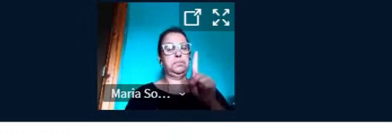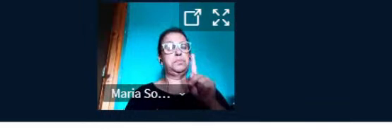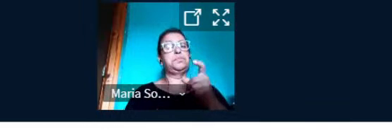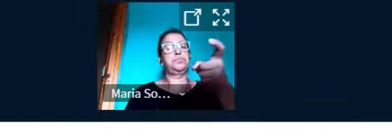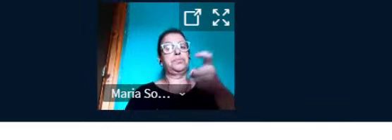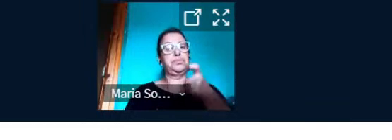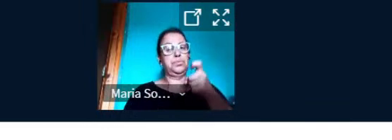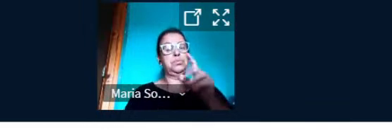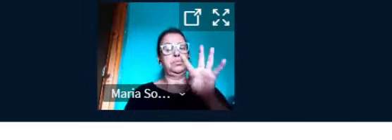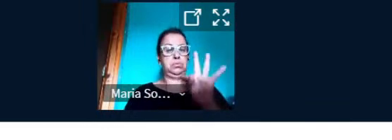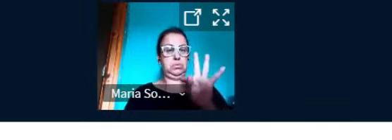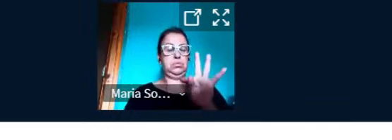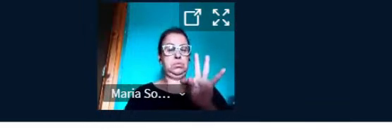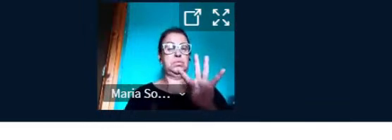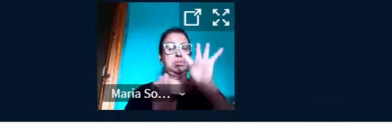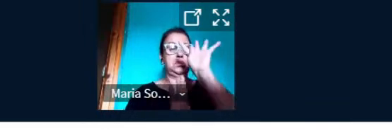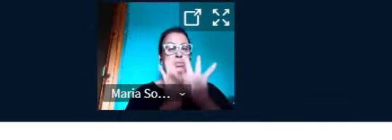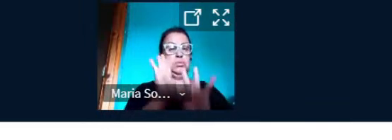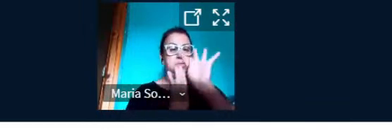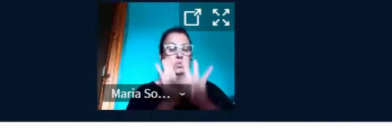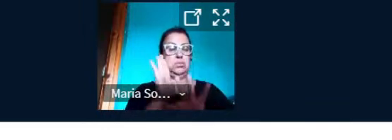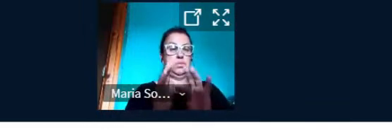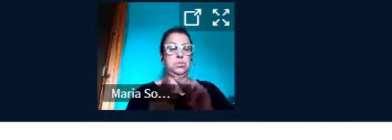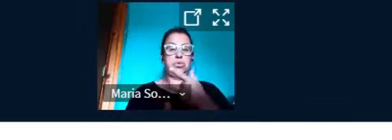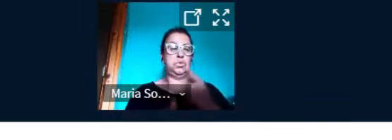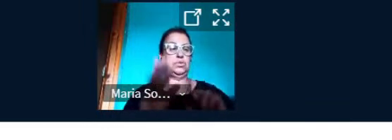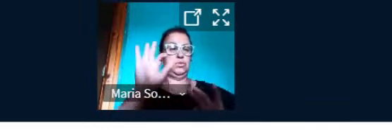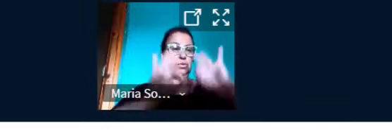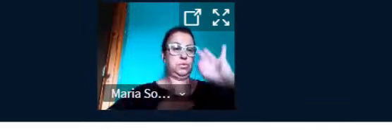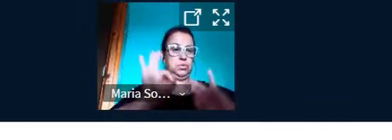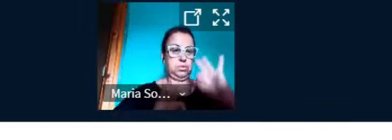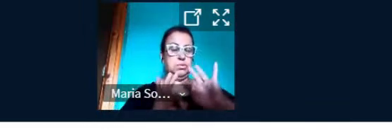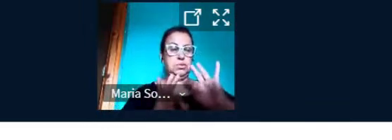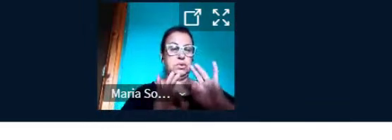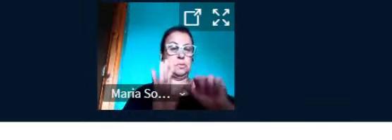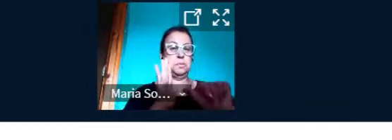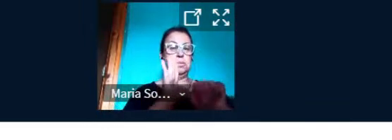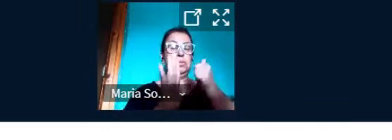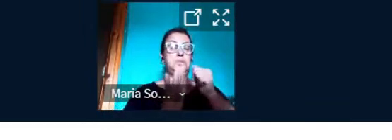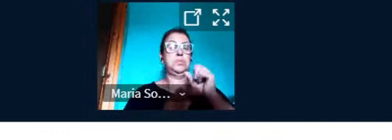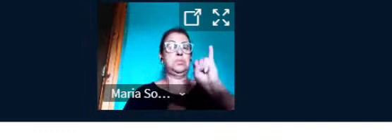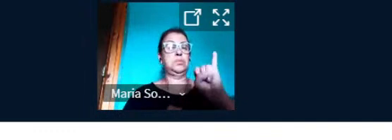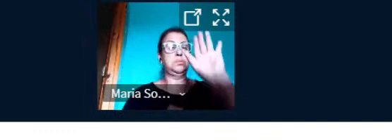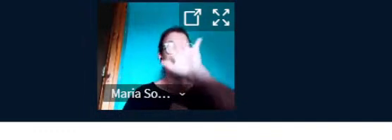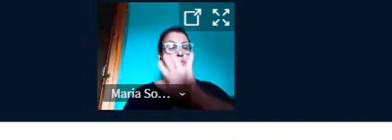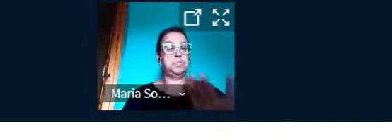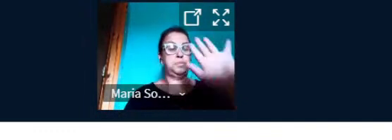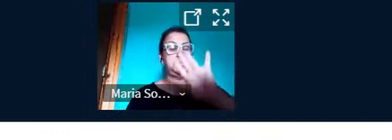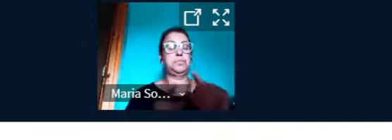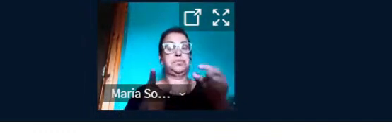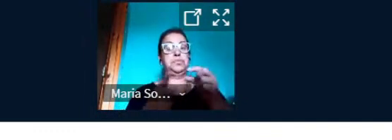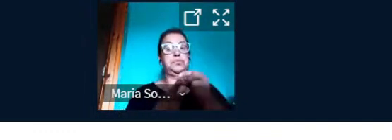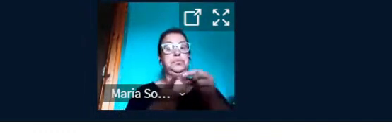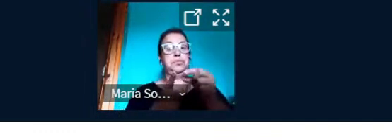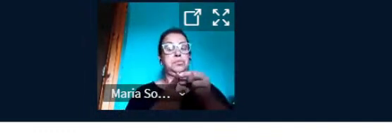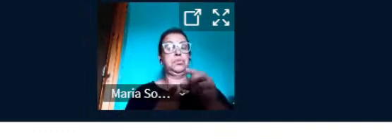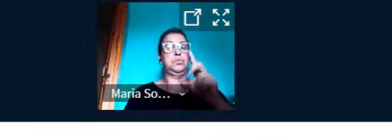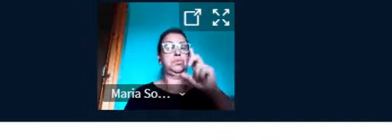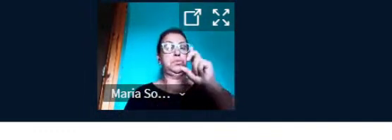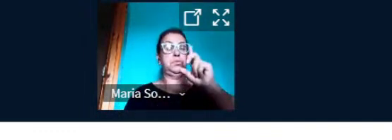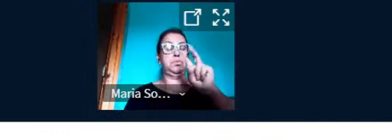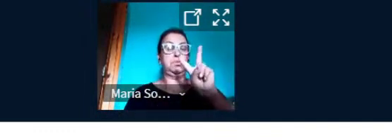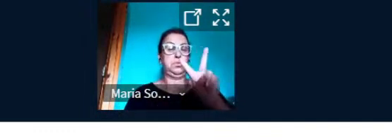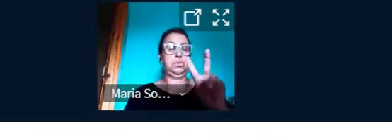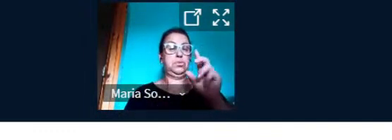com ele como nesta primeira imagem. A partir daí, o software dos Vox, ilustrado na figura ao lado, dá vida ao